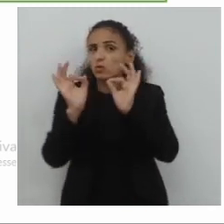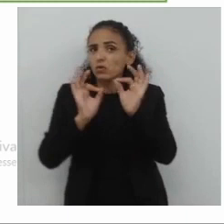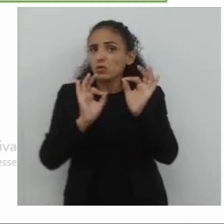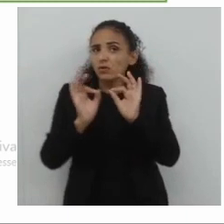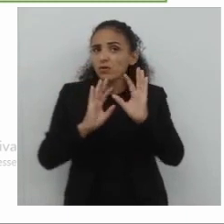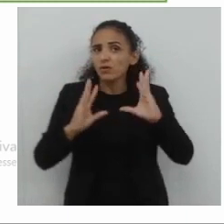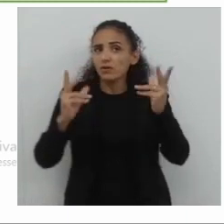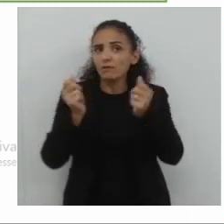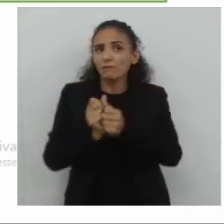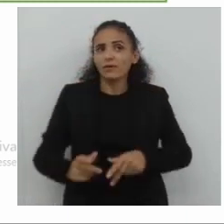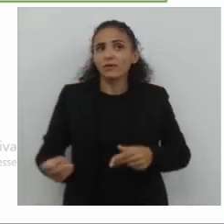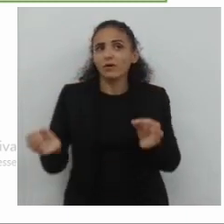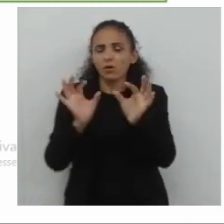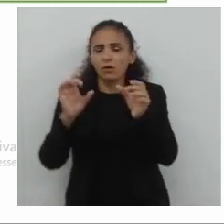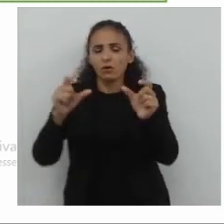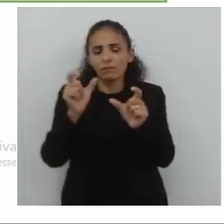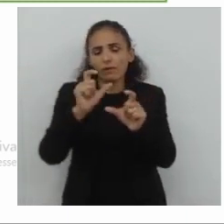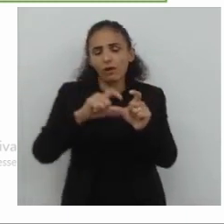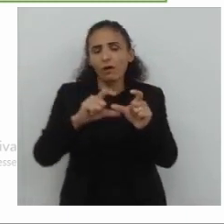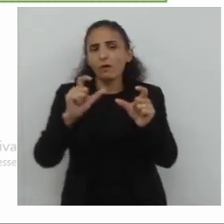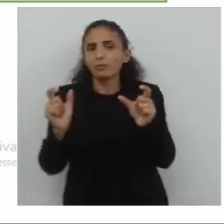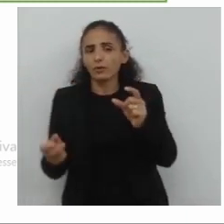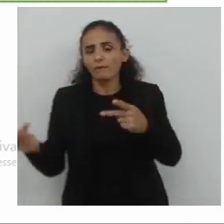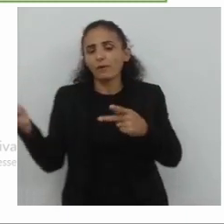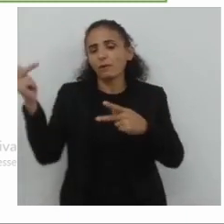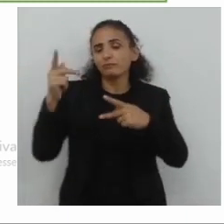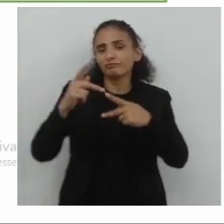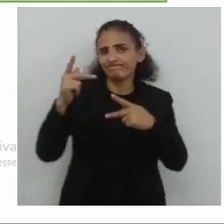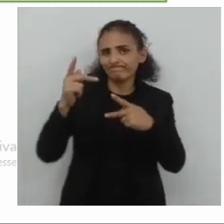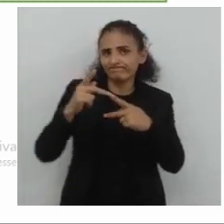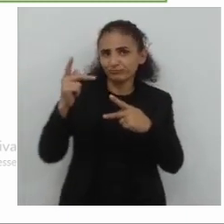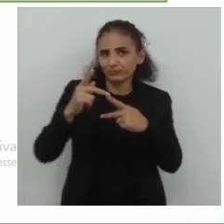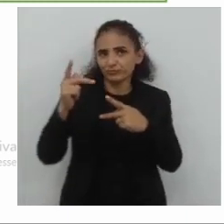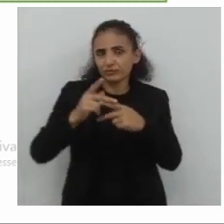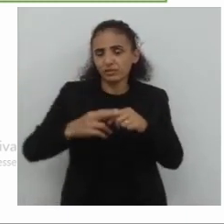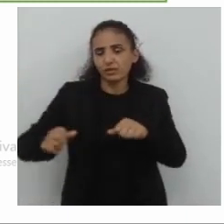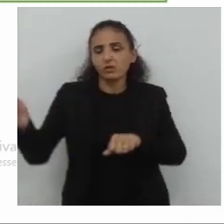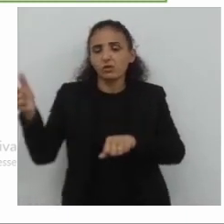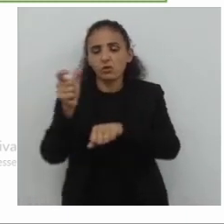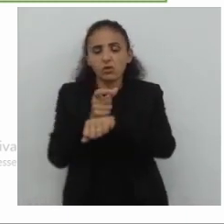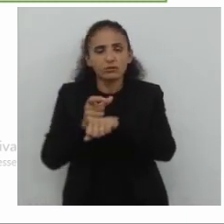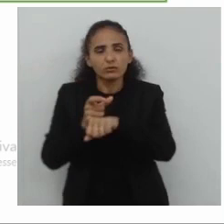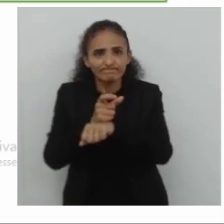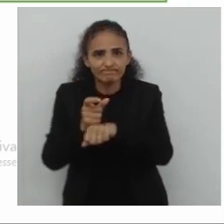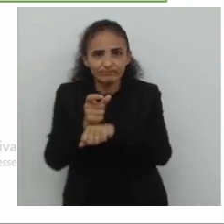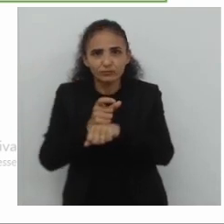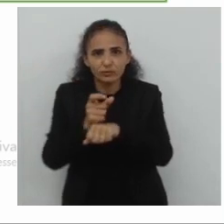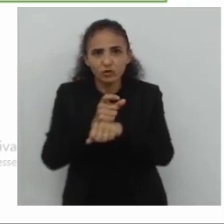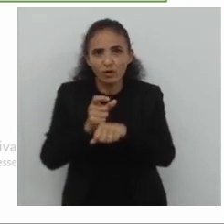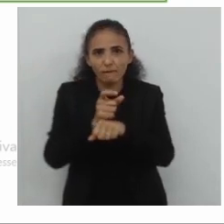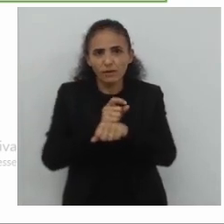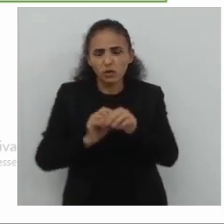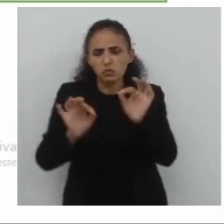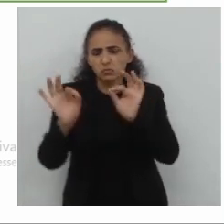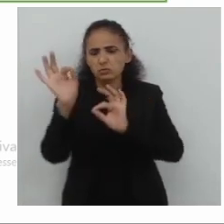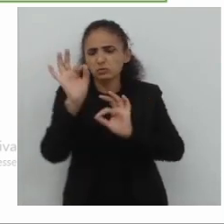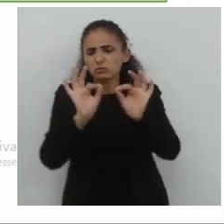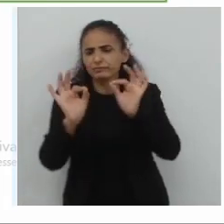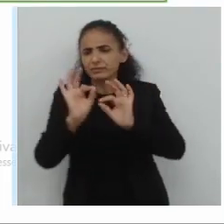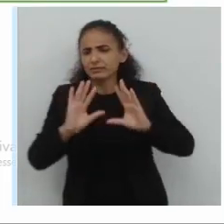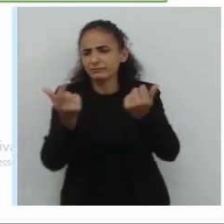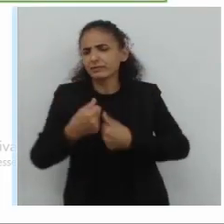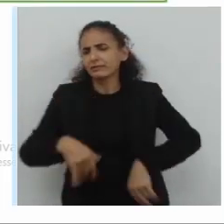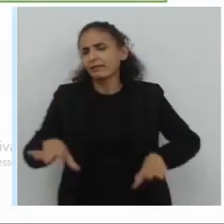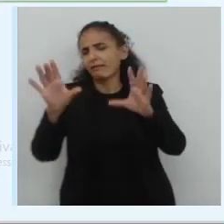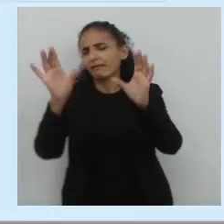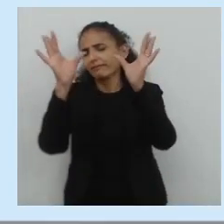uso de, olha só, conjunções, preposições, advérbios, ou locuções advverbiais,